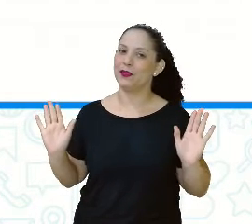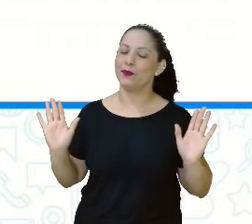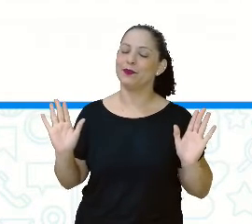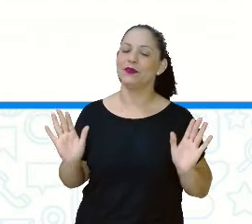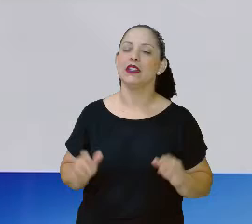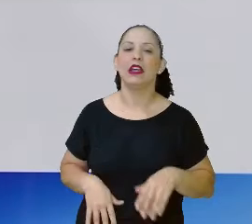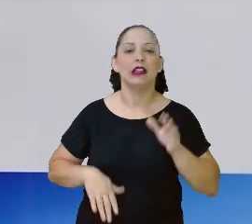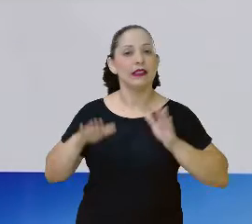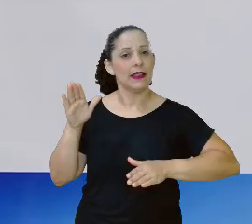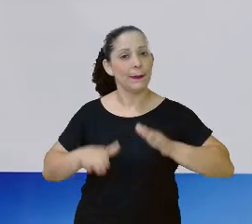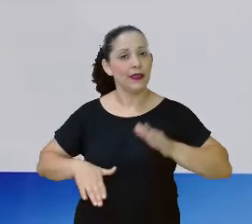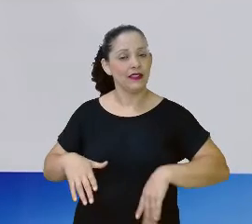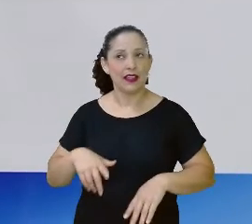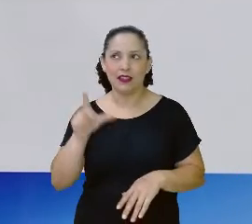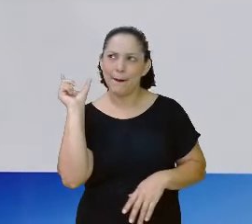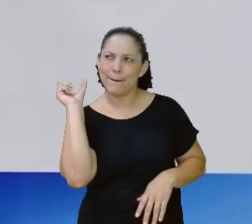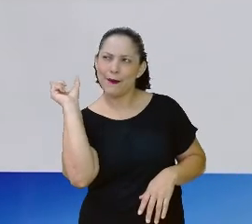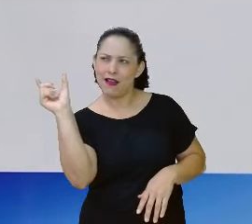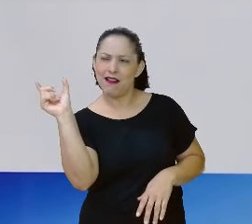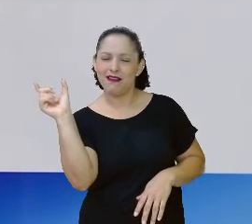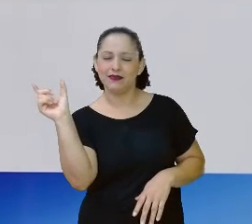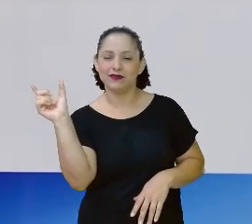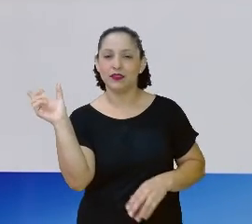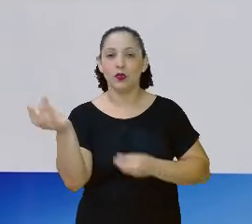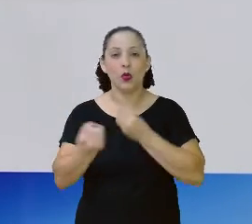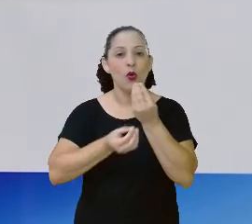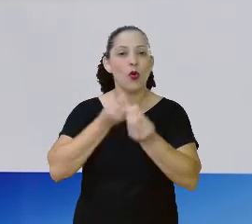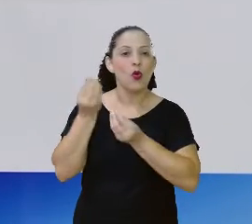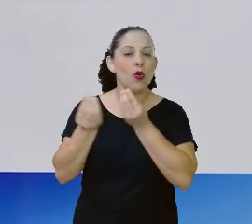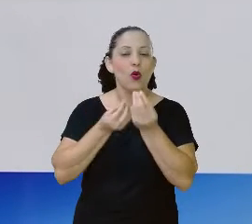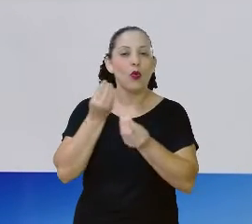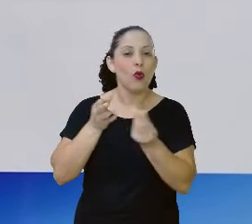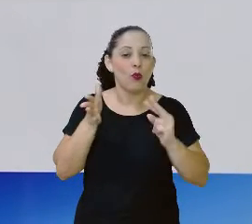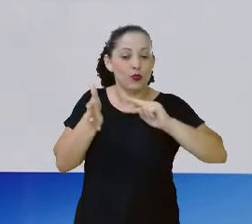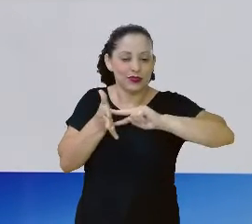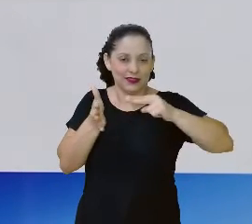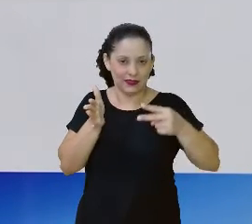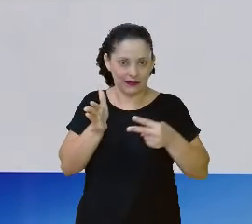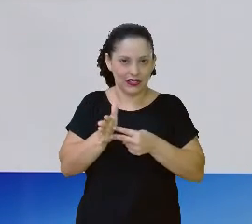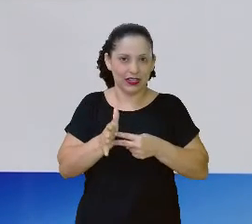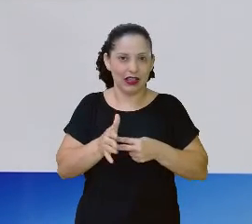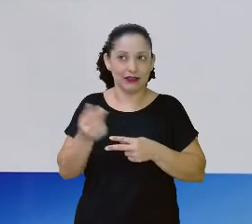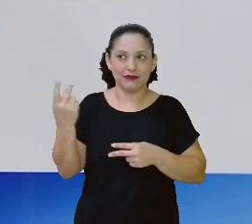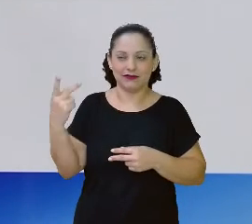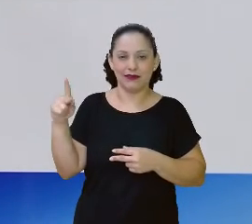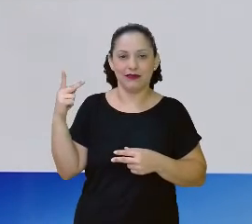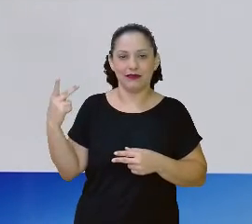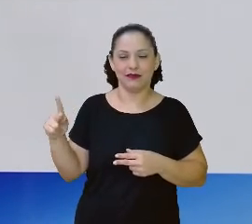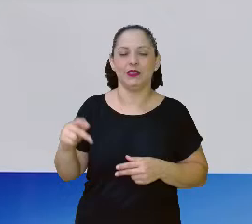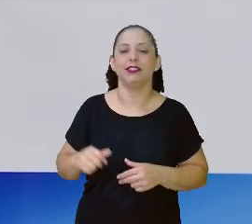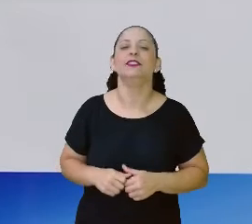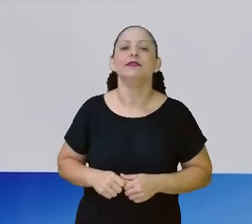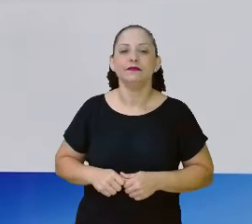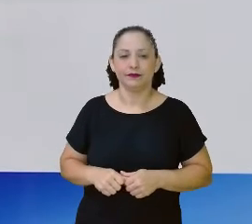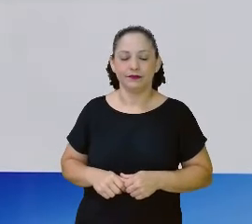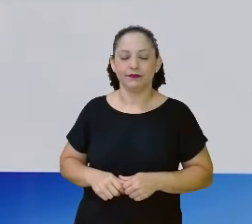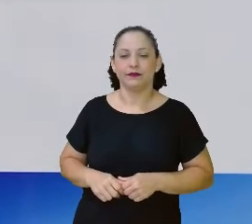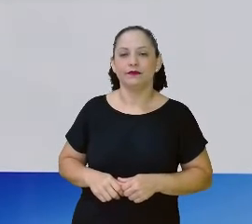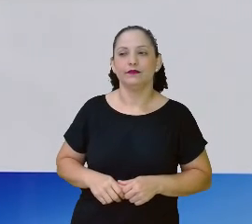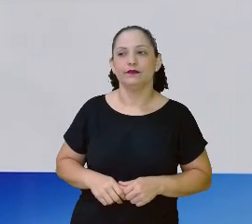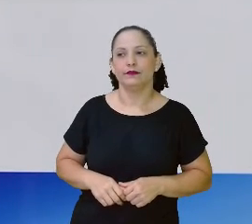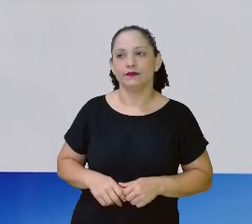Dependendo do lugar que a palavra esteja, ela vai mudar de significado. Isso mesmo.